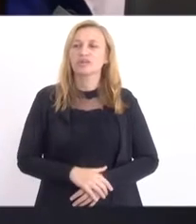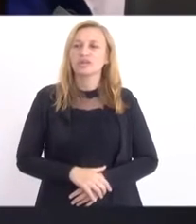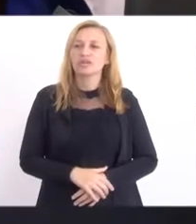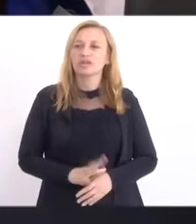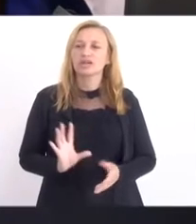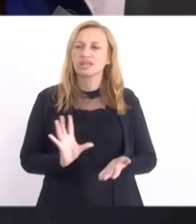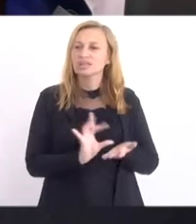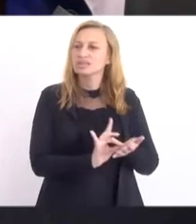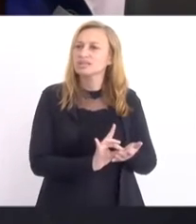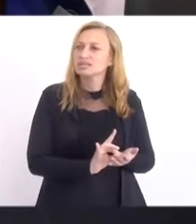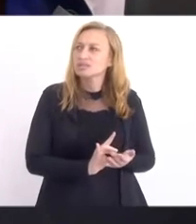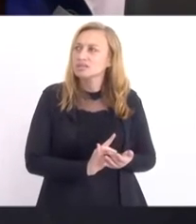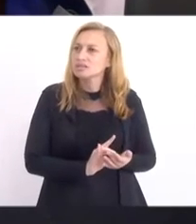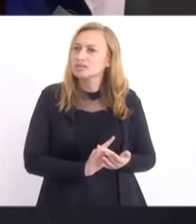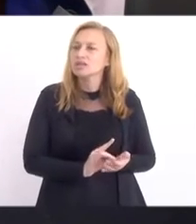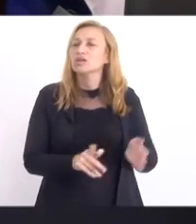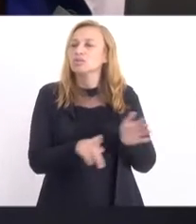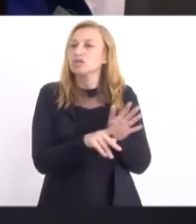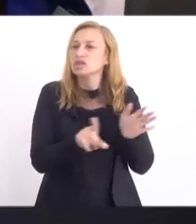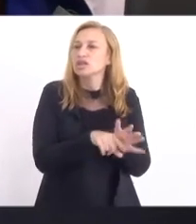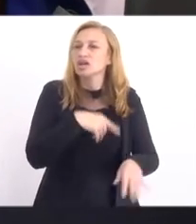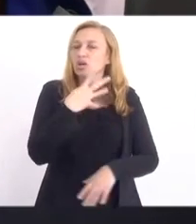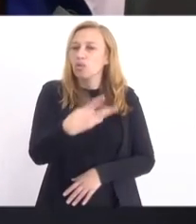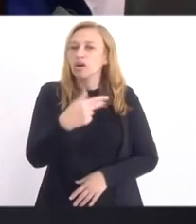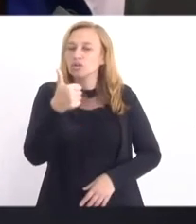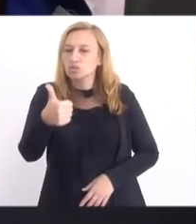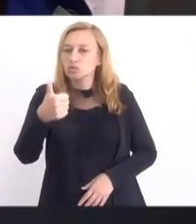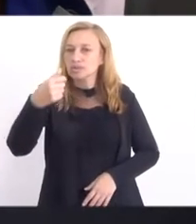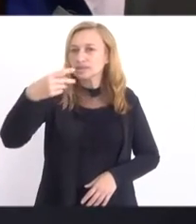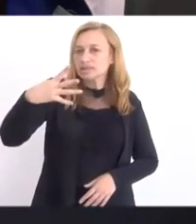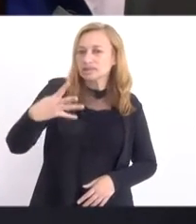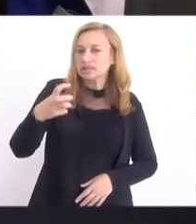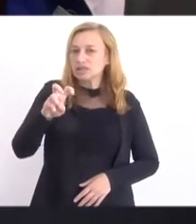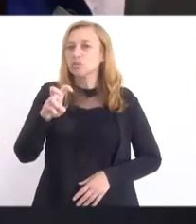anexação ao projeto de lei 4153,